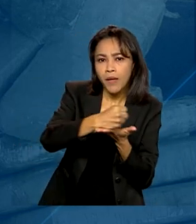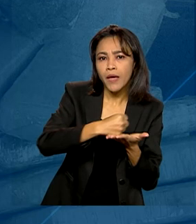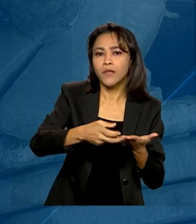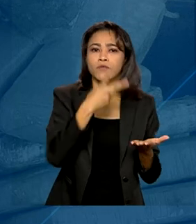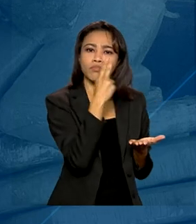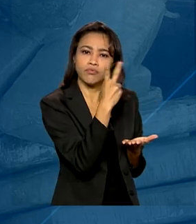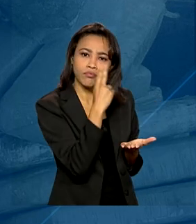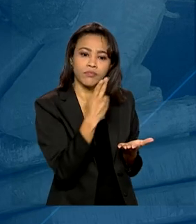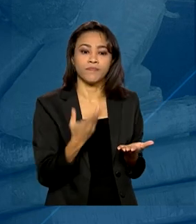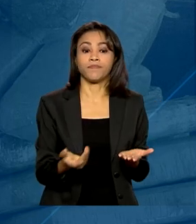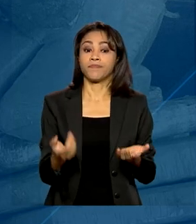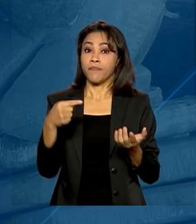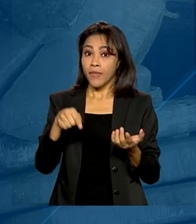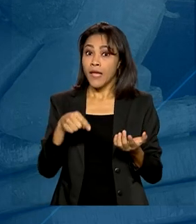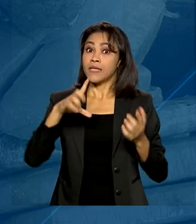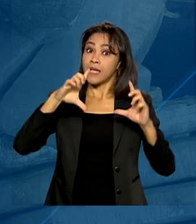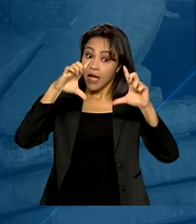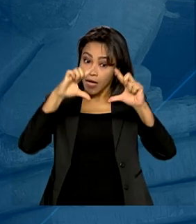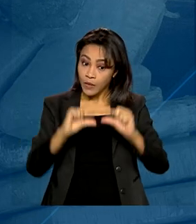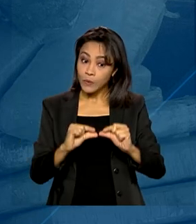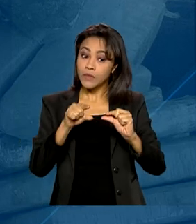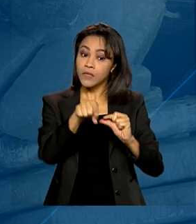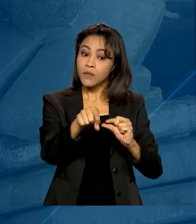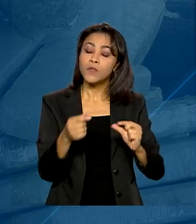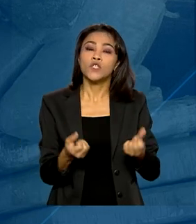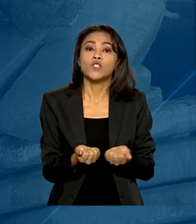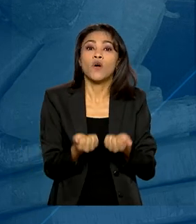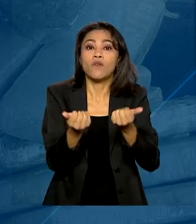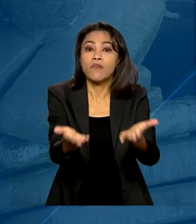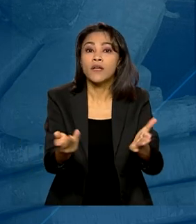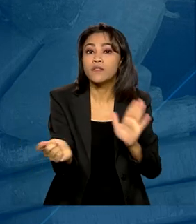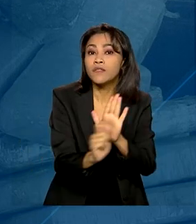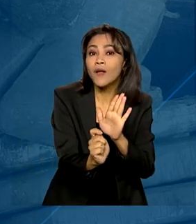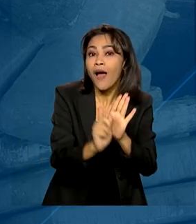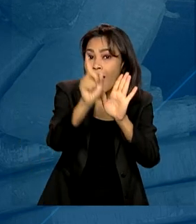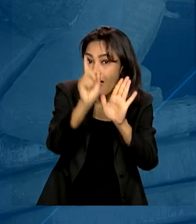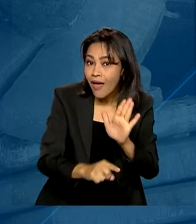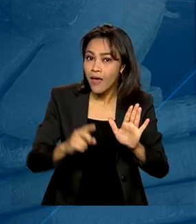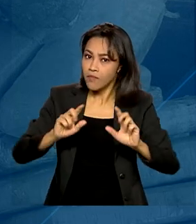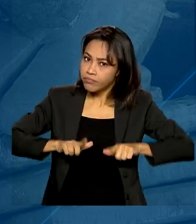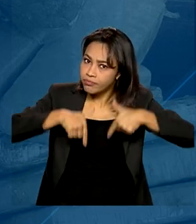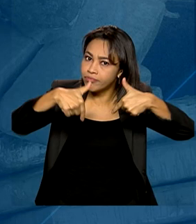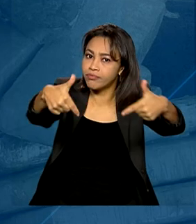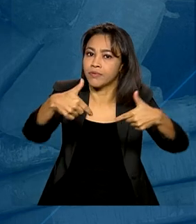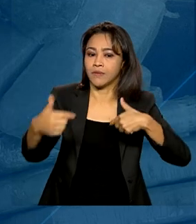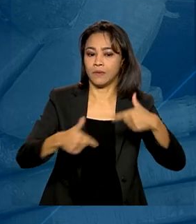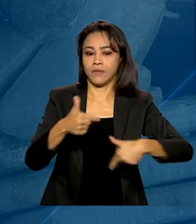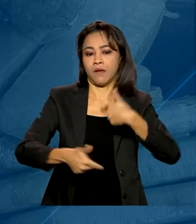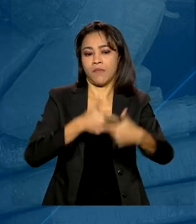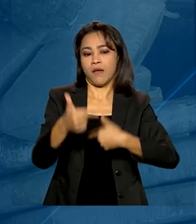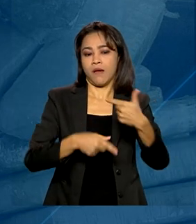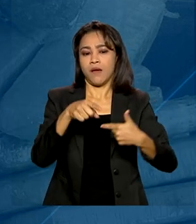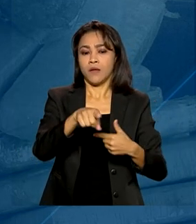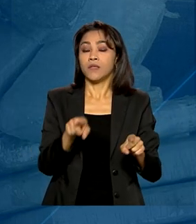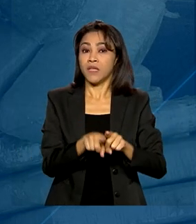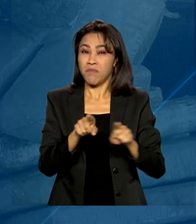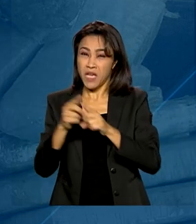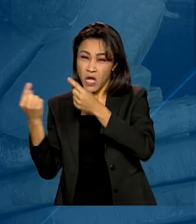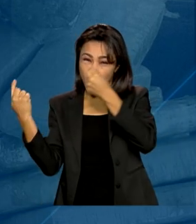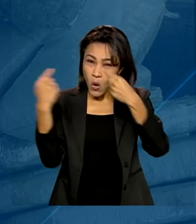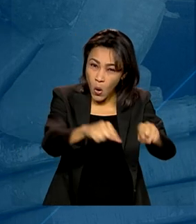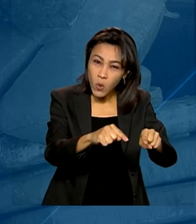tabaco. A redução da oferta de drogas é mais uma linha de trabalho. O enfrentamento ao tráfico